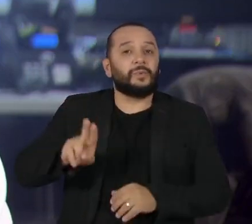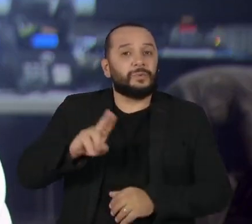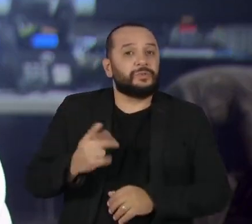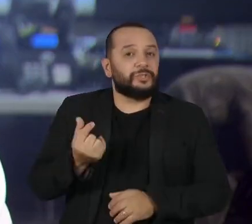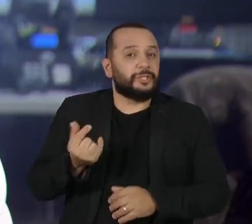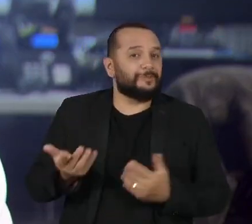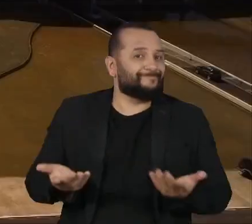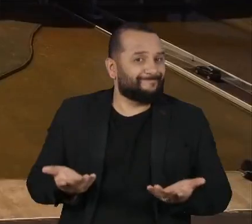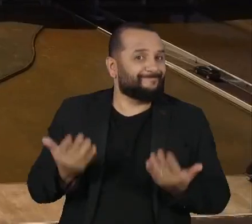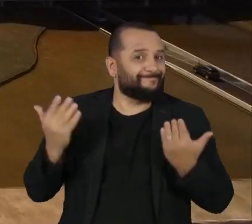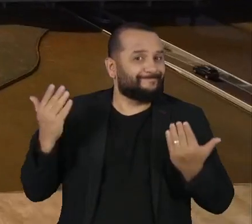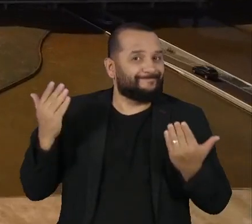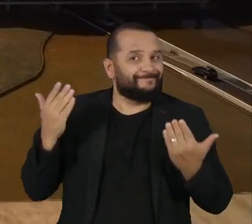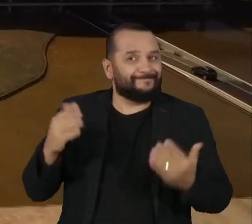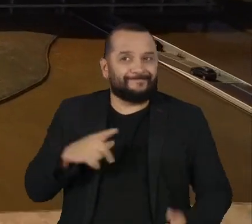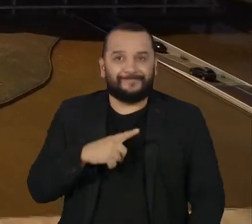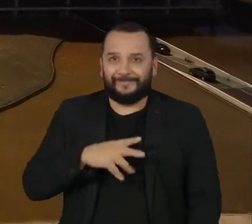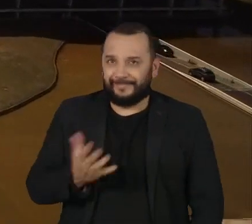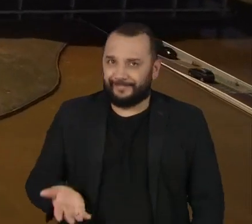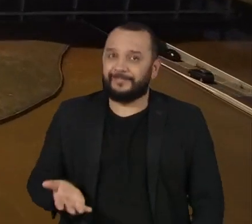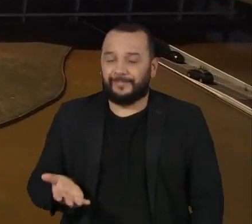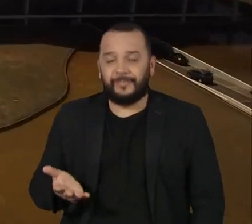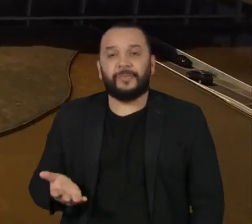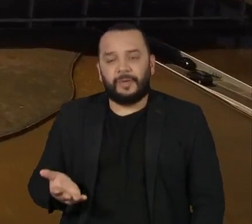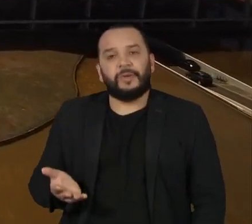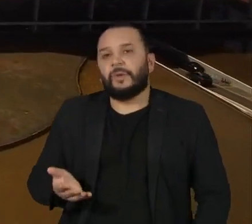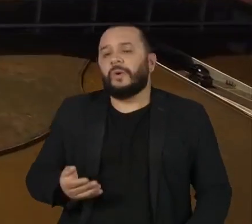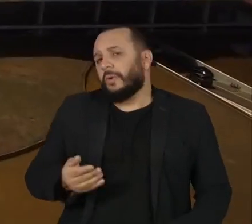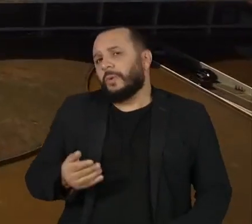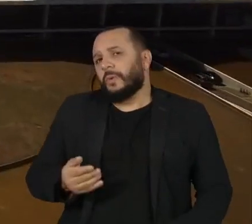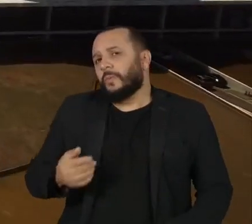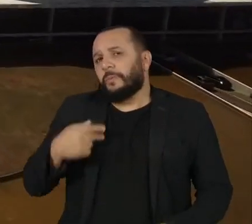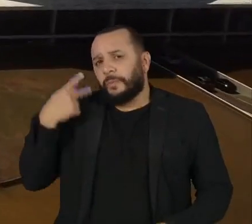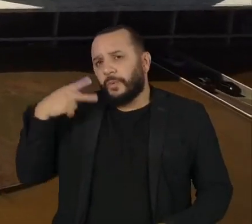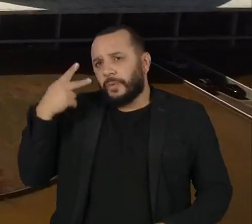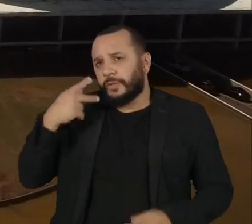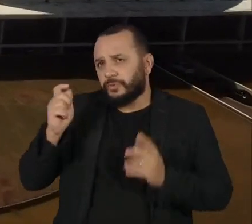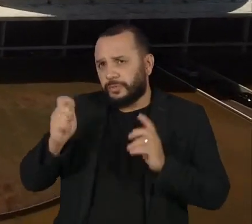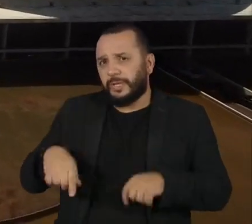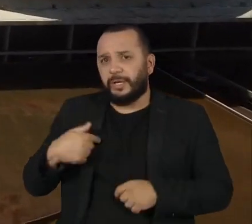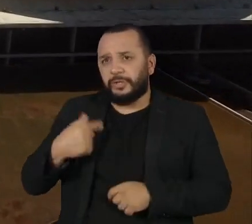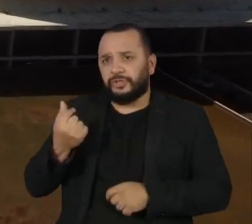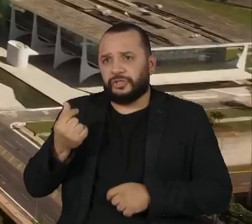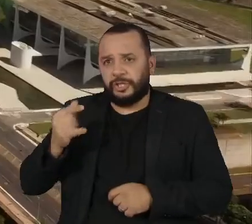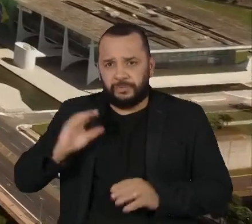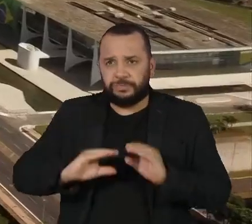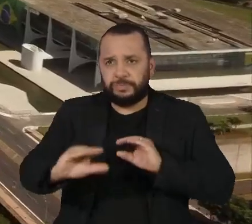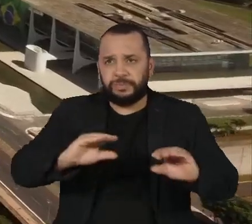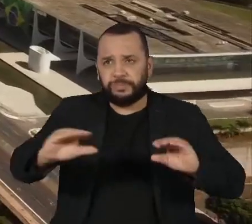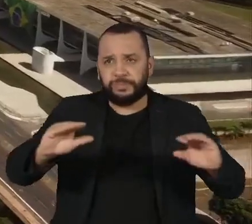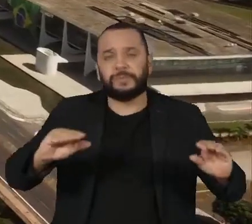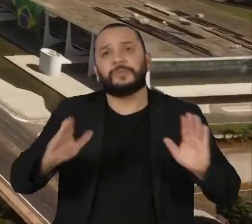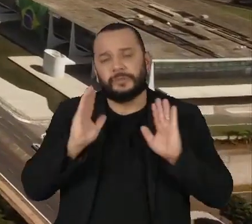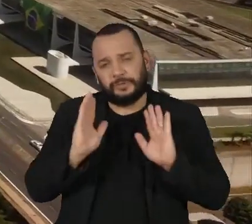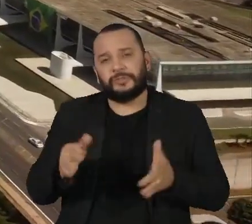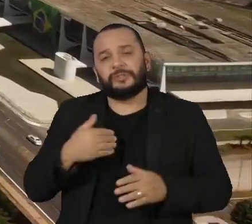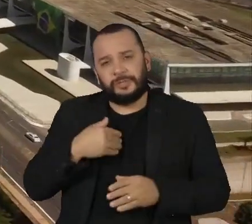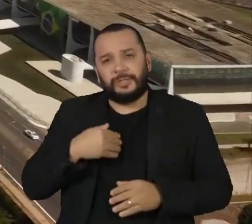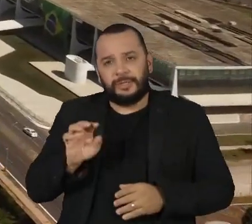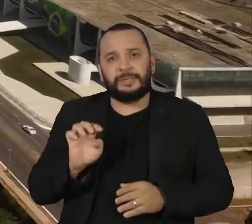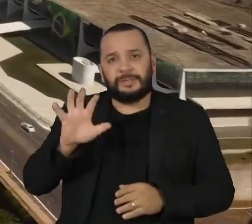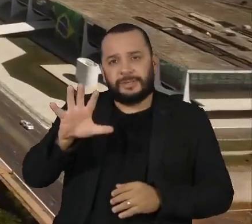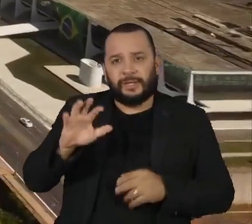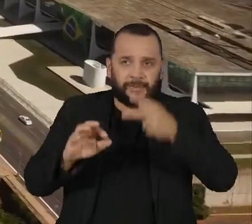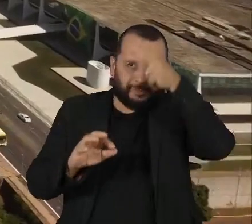questionável. O mecanismo permite que parlamentares realizem transferências diretas para os redutos eleitorais